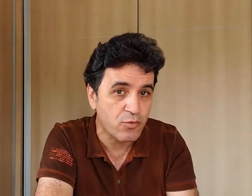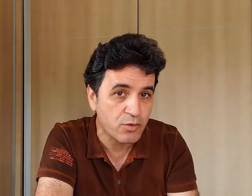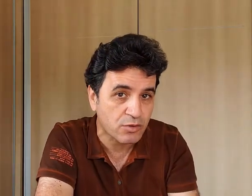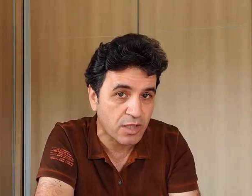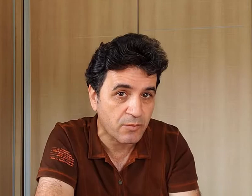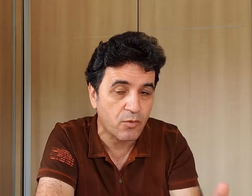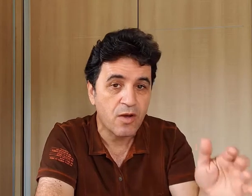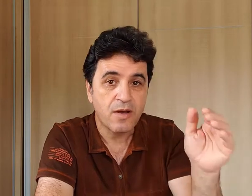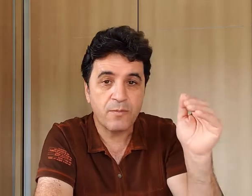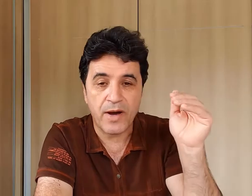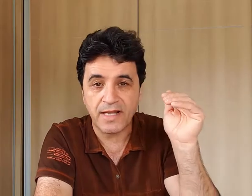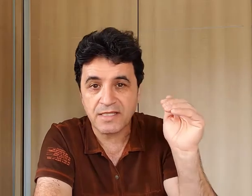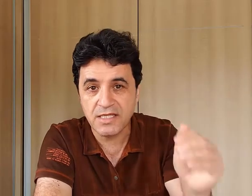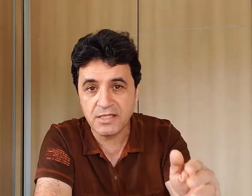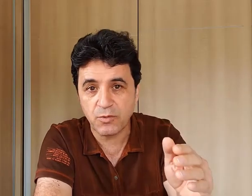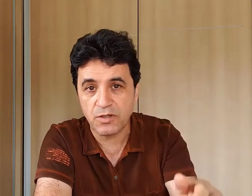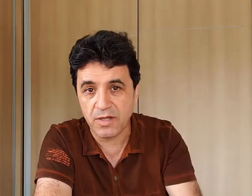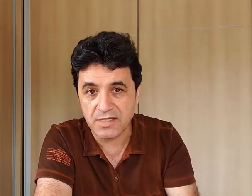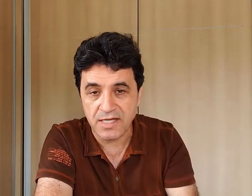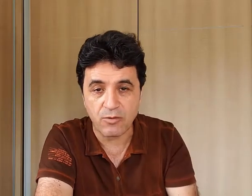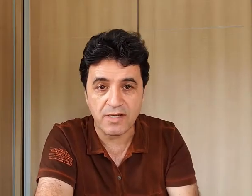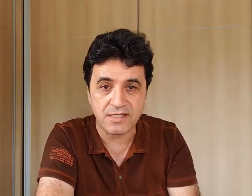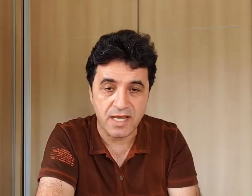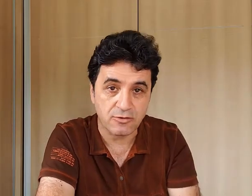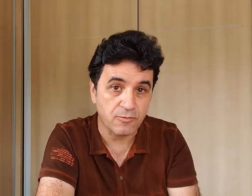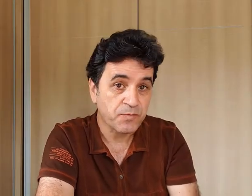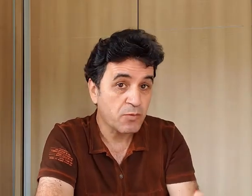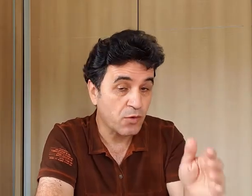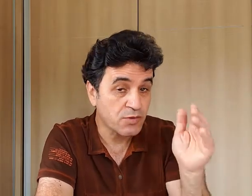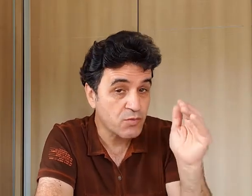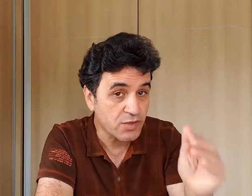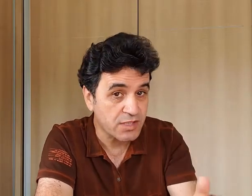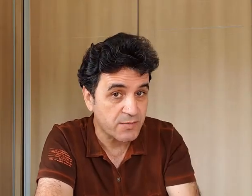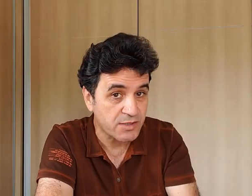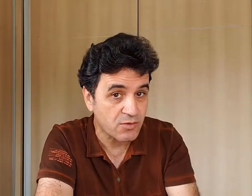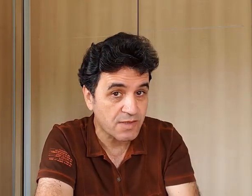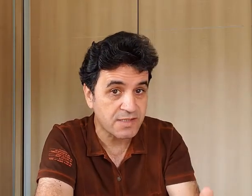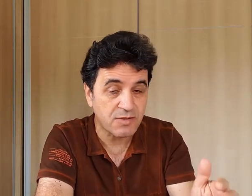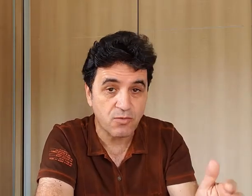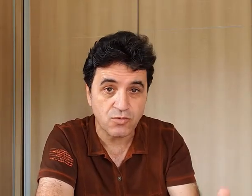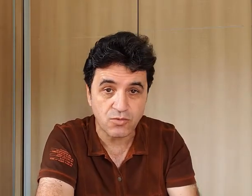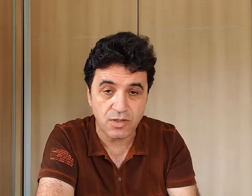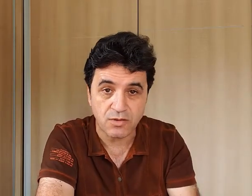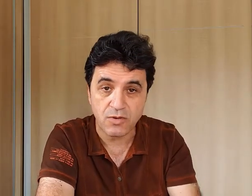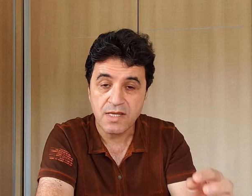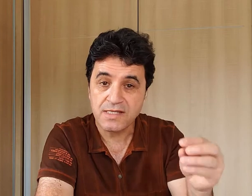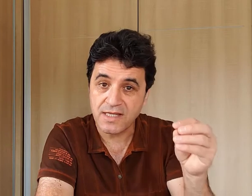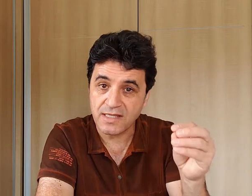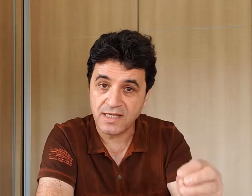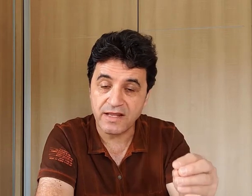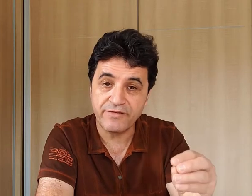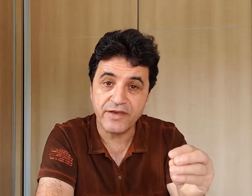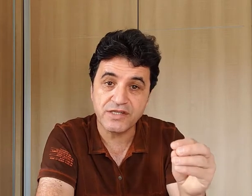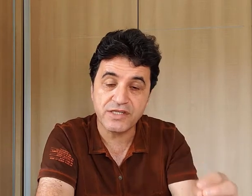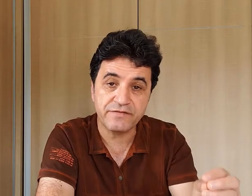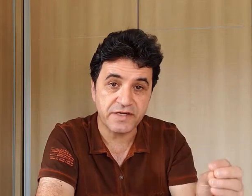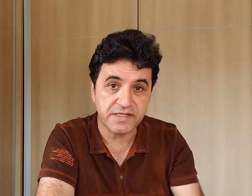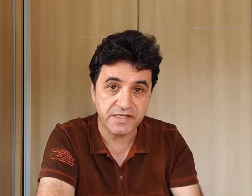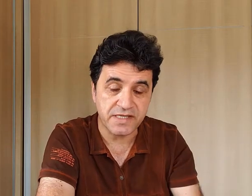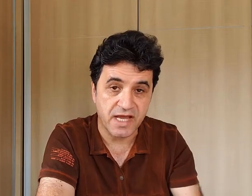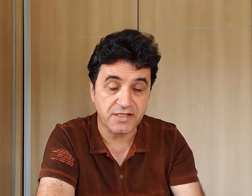demorar muito tempo para disponibilizar o acesso. Pois muitas pessoas estão consultando sem ter